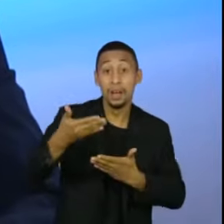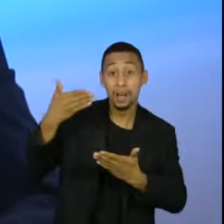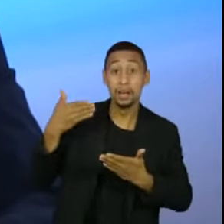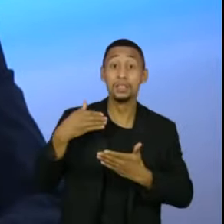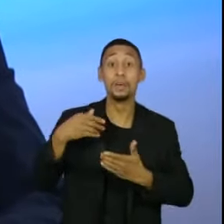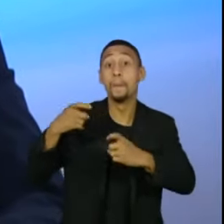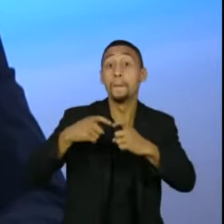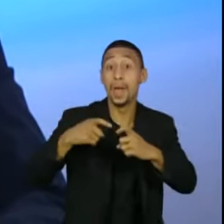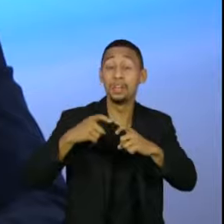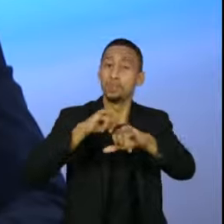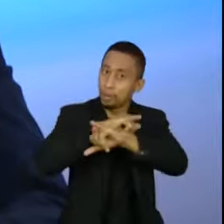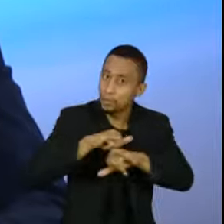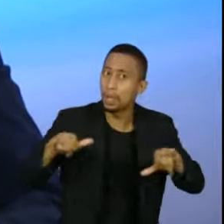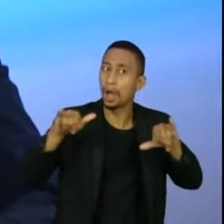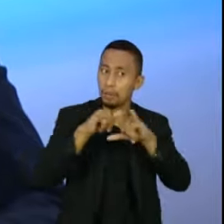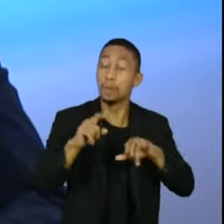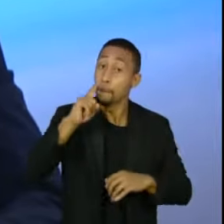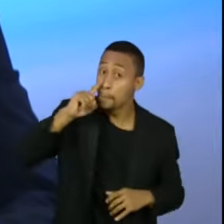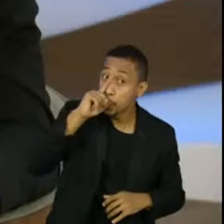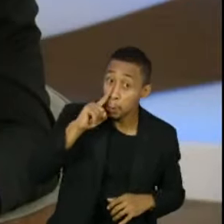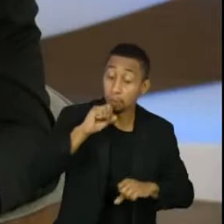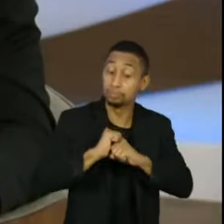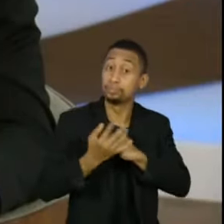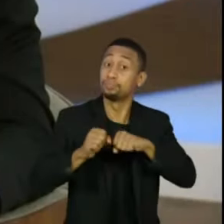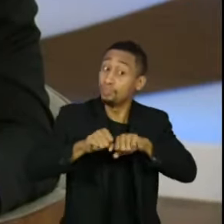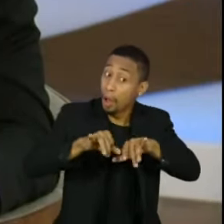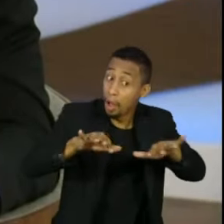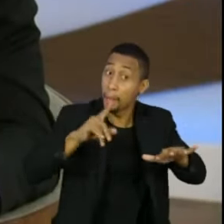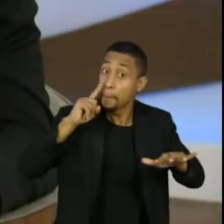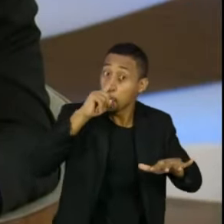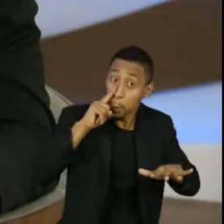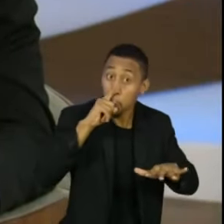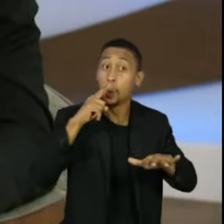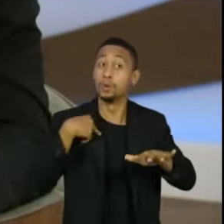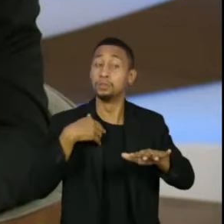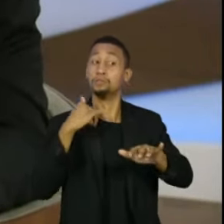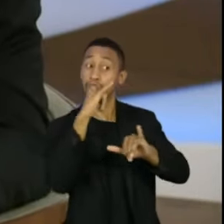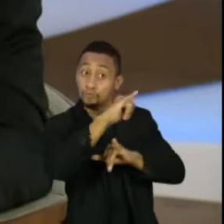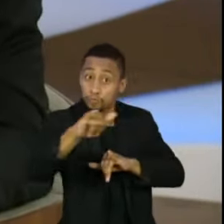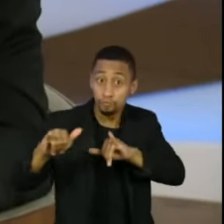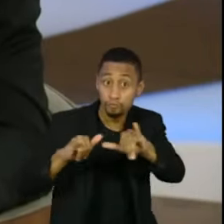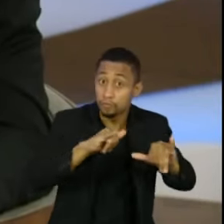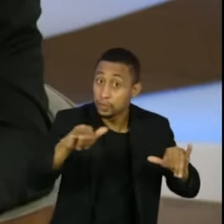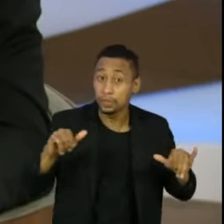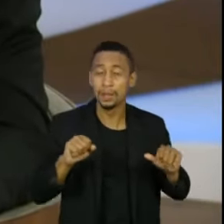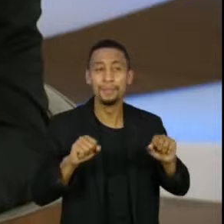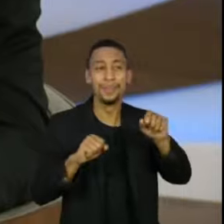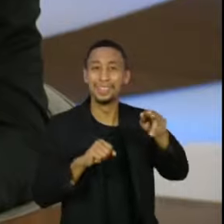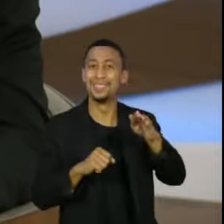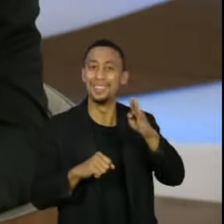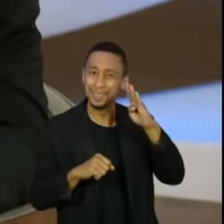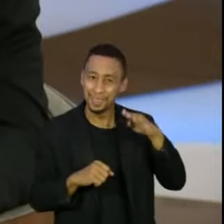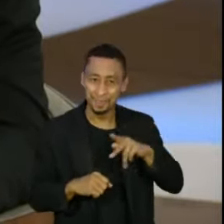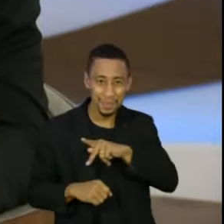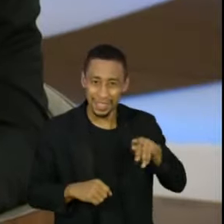vivendo. Eles acertaram, aliás, estão acertando todas. E o presidente foi mergulhar, causar aglomeração em Praia Grande, sem